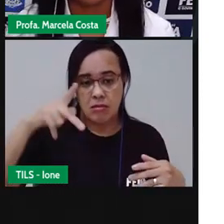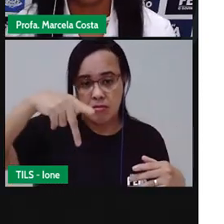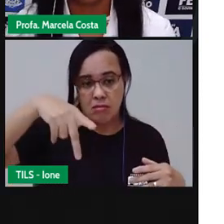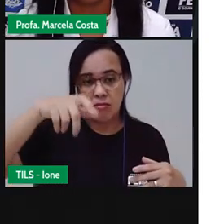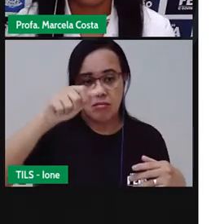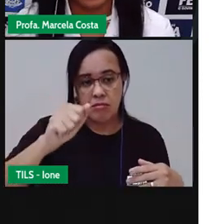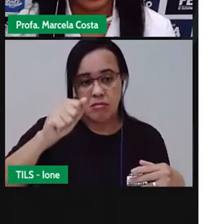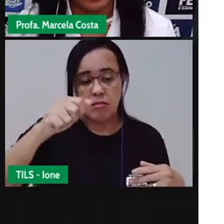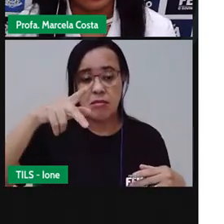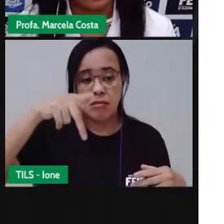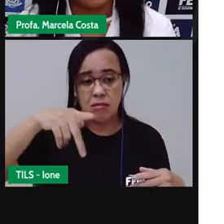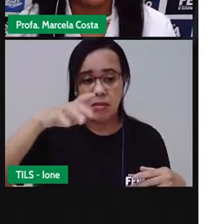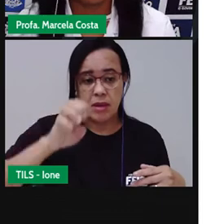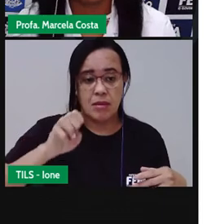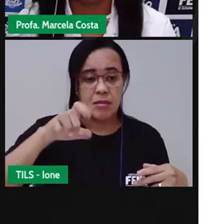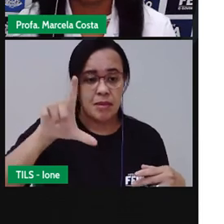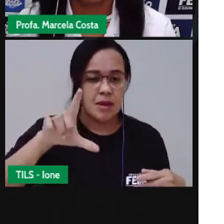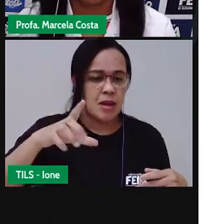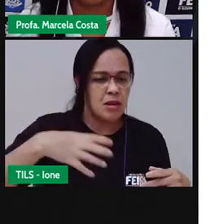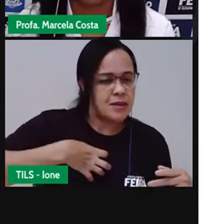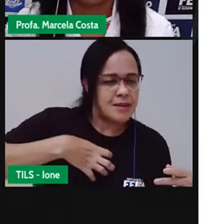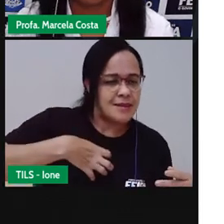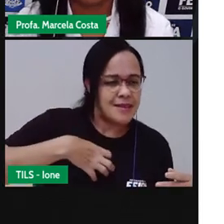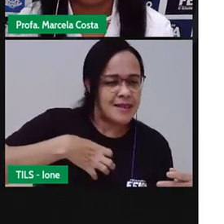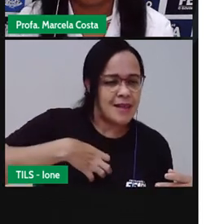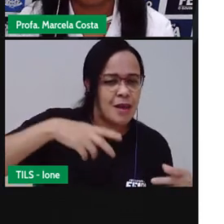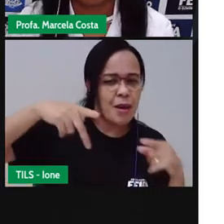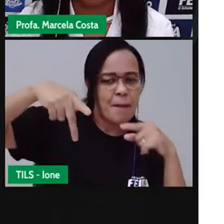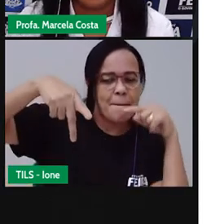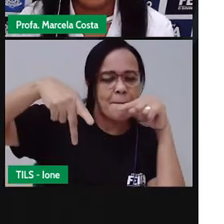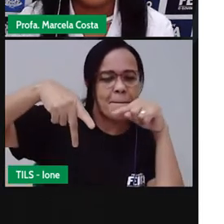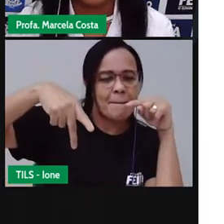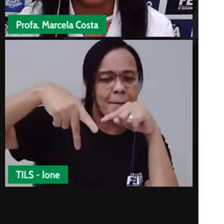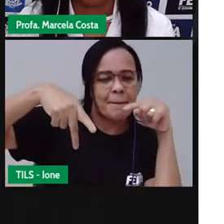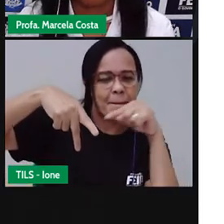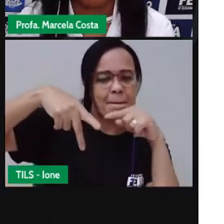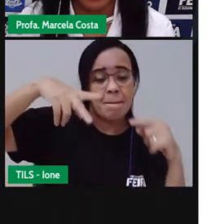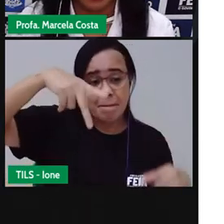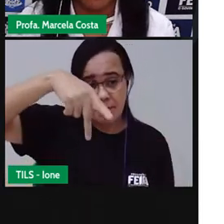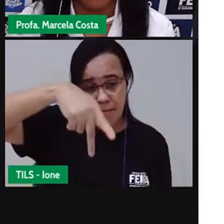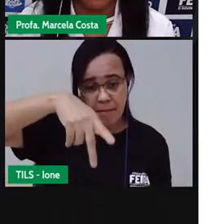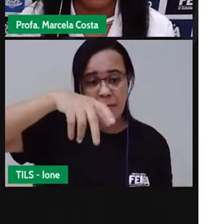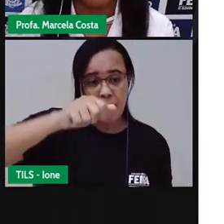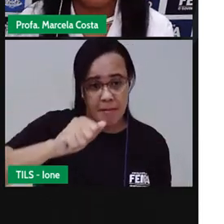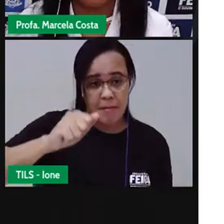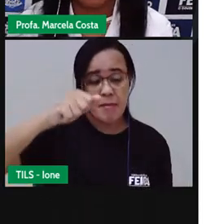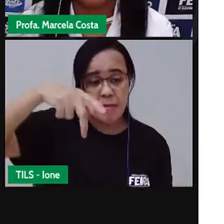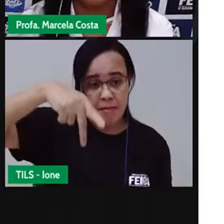É o som do P, não isso? Representa o papel.